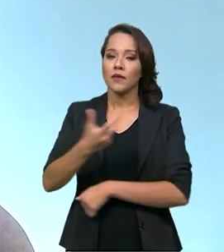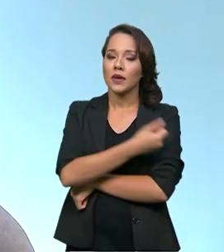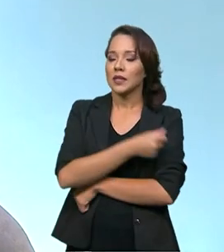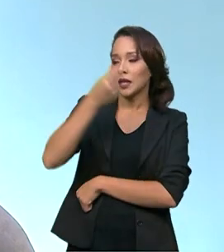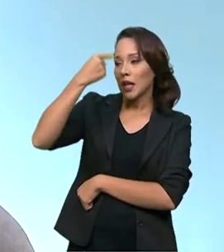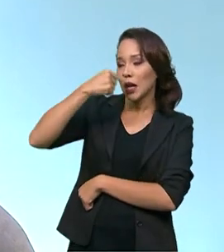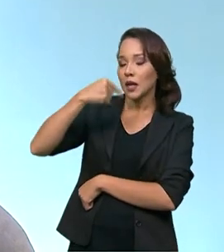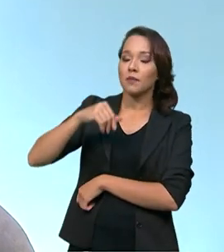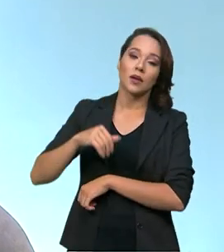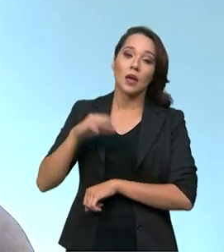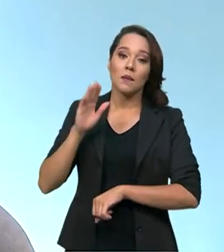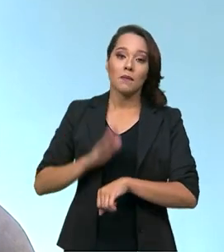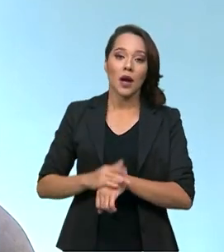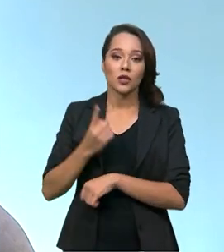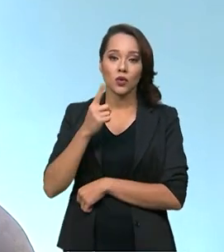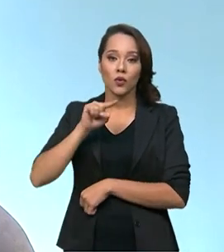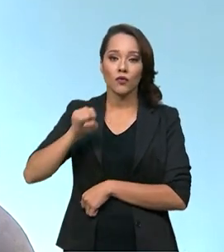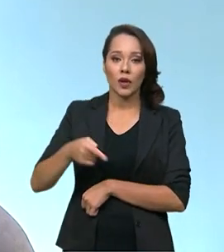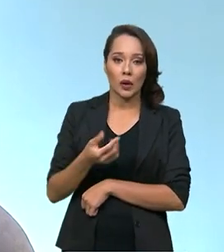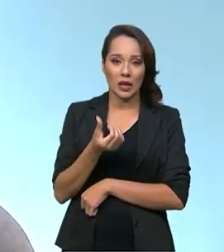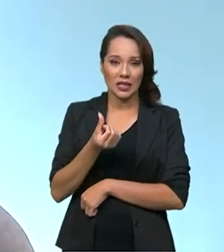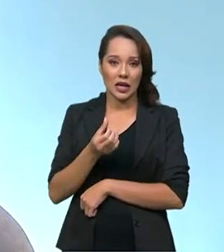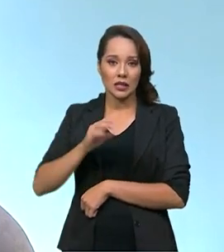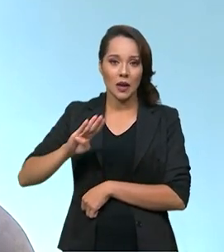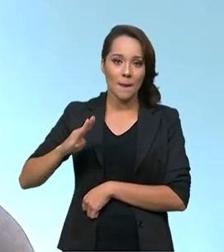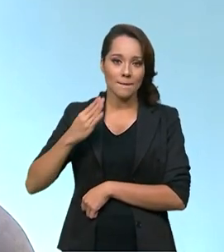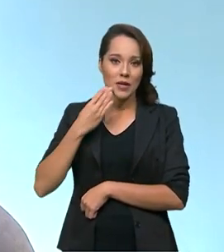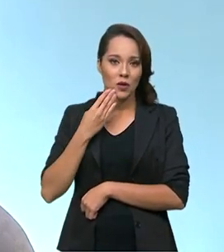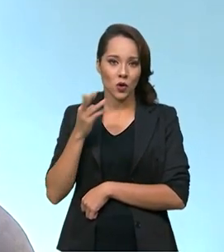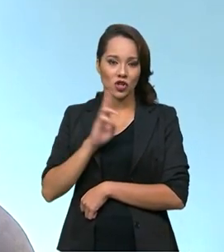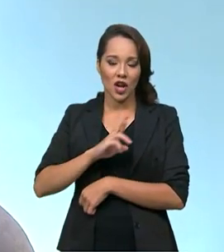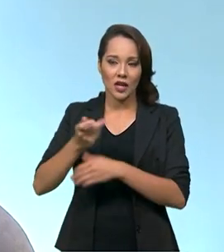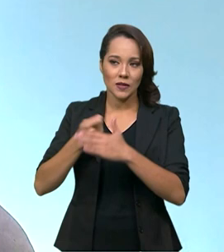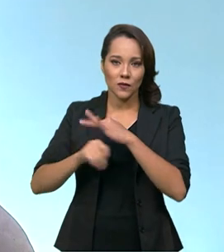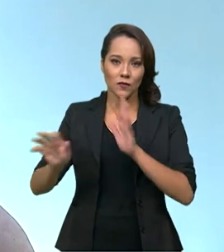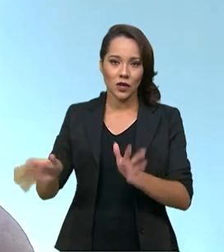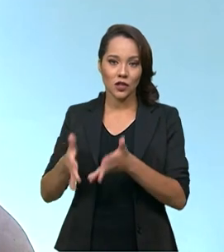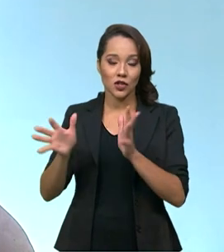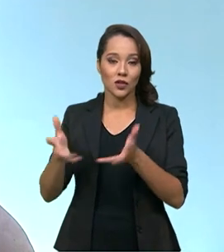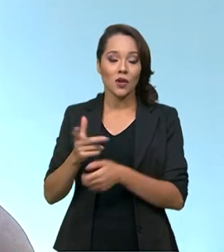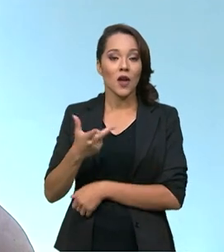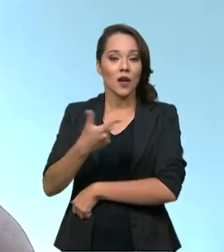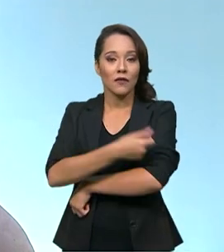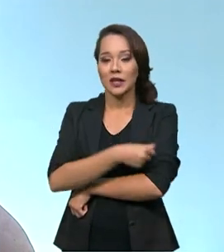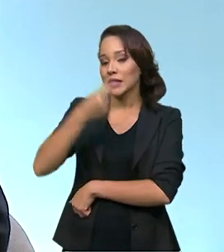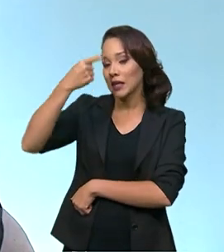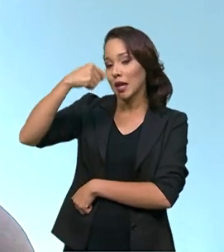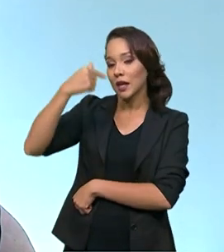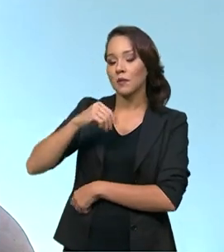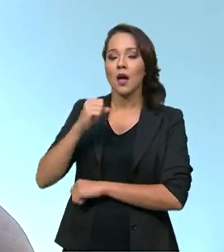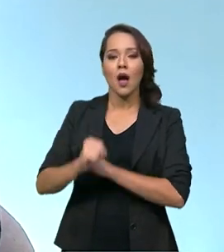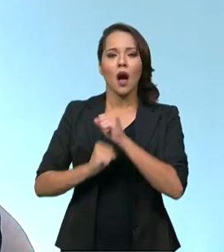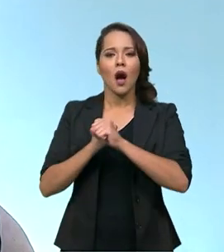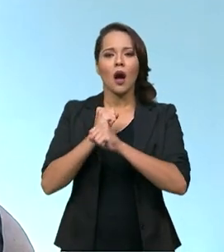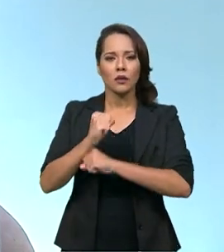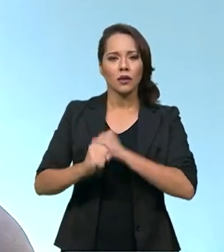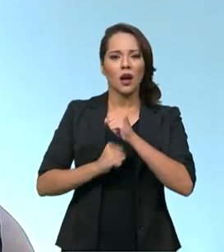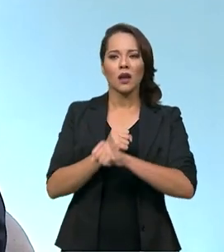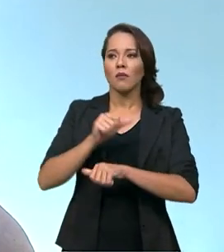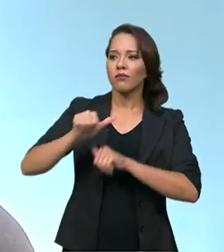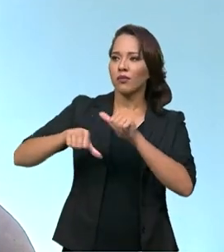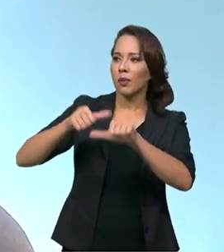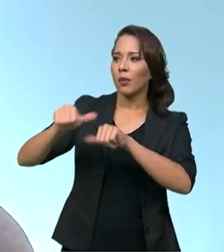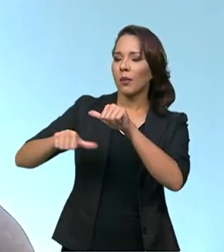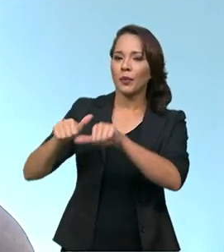influenza. Mais de 1,6 bilhão de reais com a vacina da influenza. Todo ano a cepa é diferente,